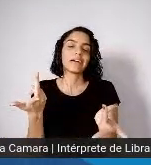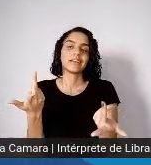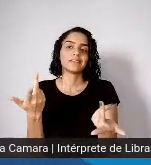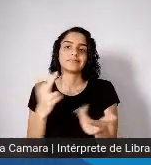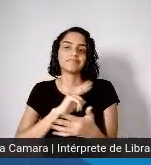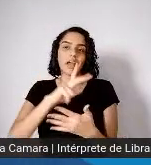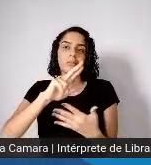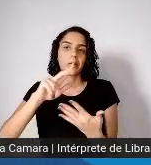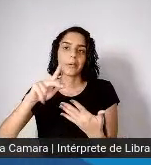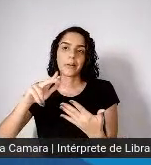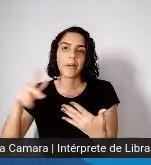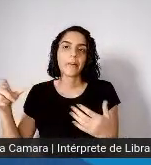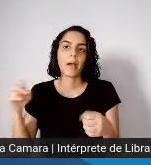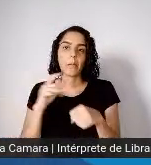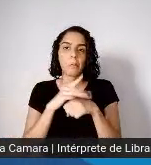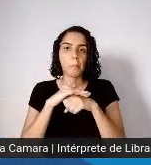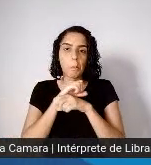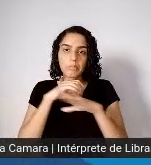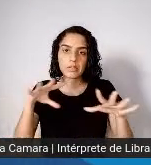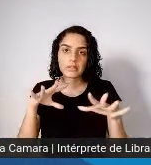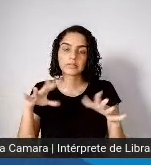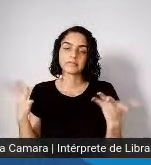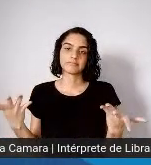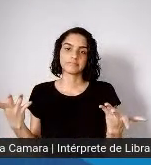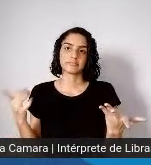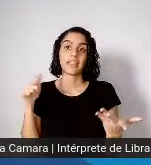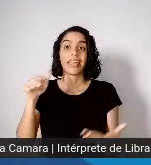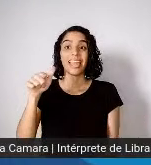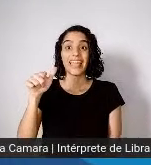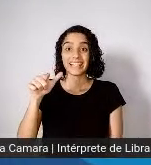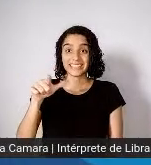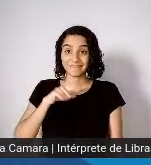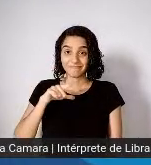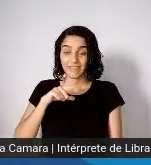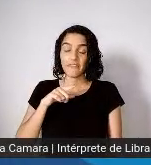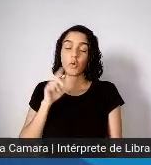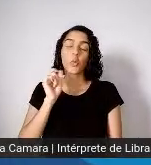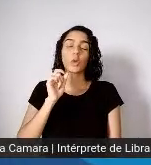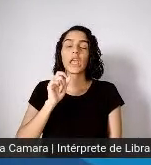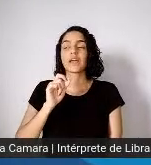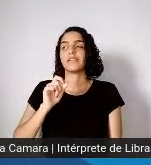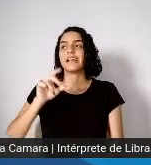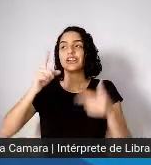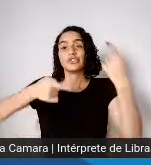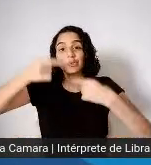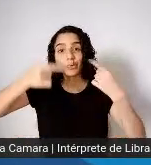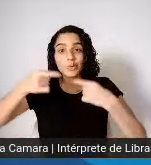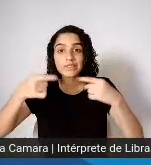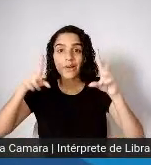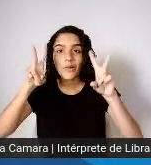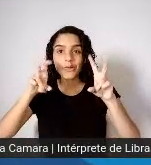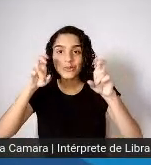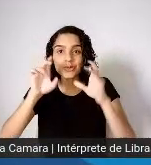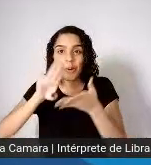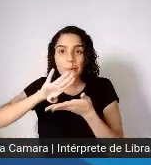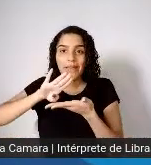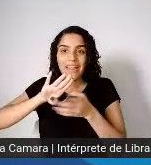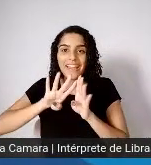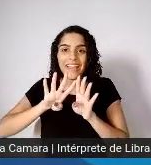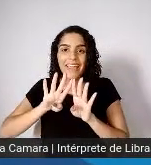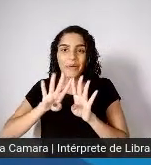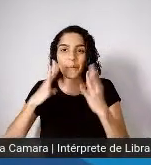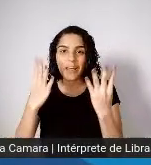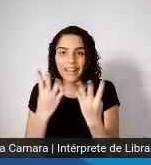um debate também interessante sobre uso ou não de máscaras, sobre isolamento social ou não, e um estudo americano